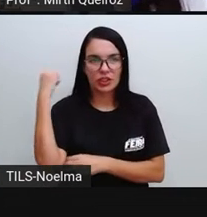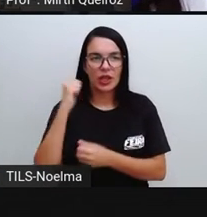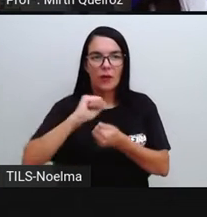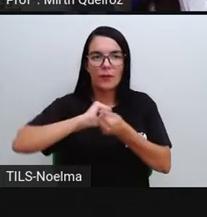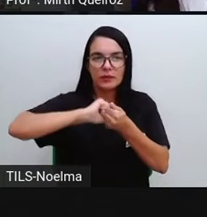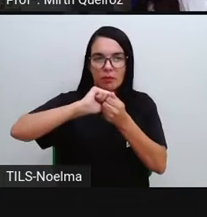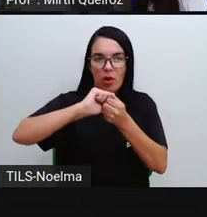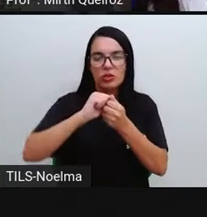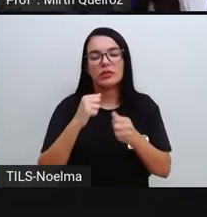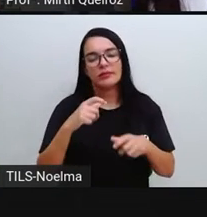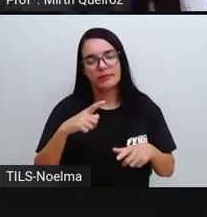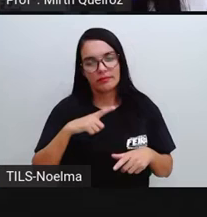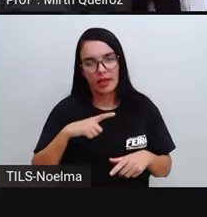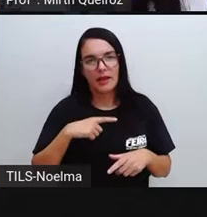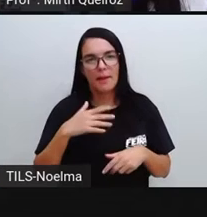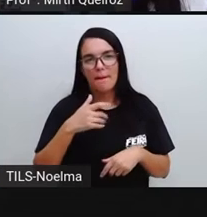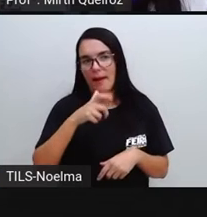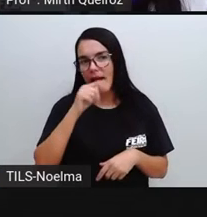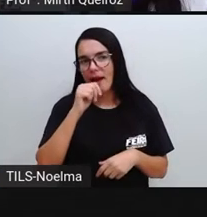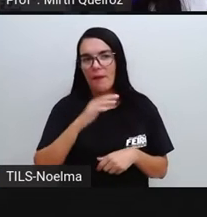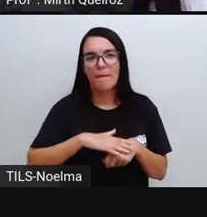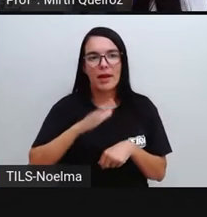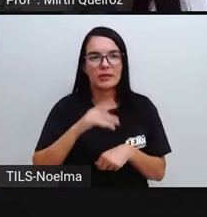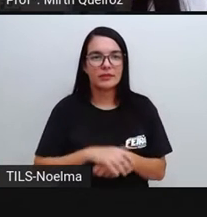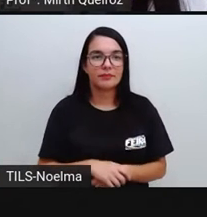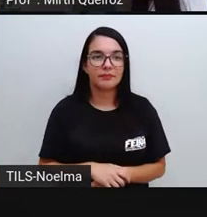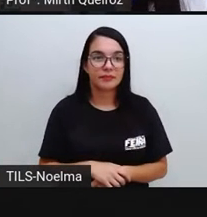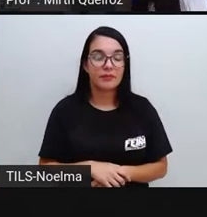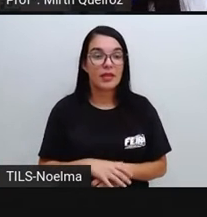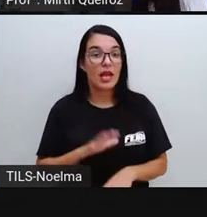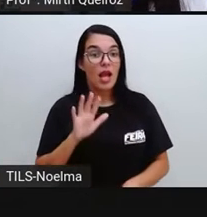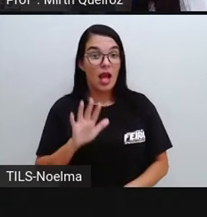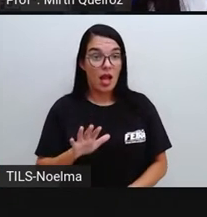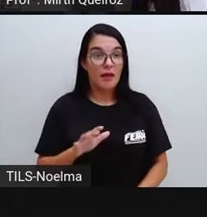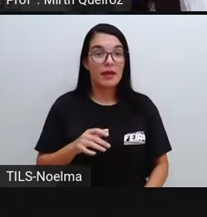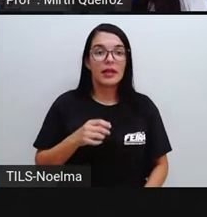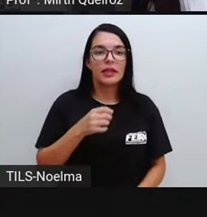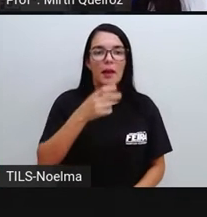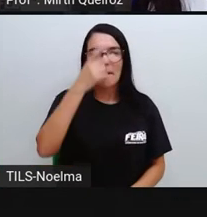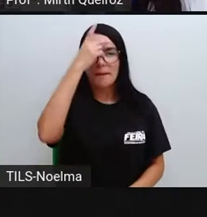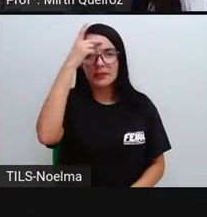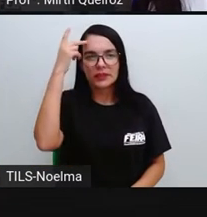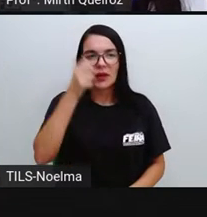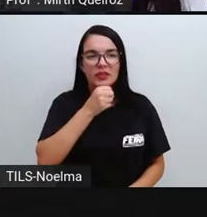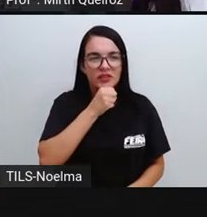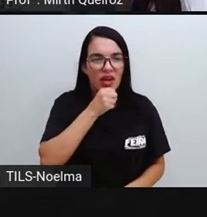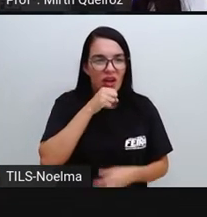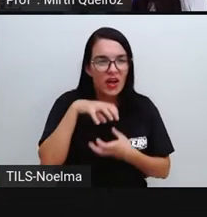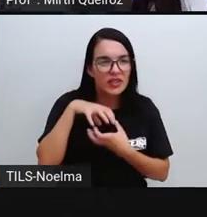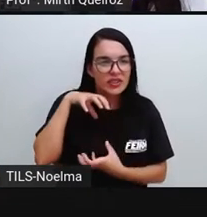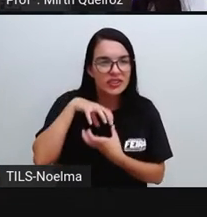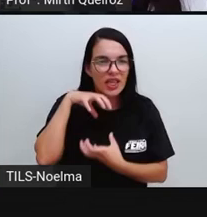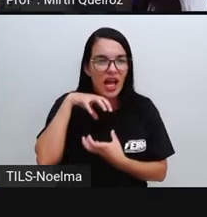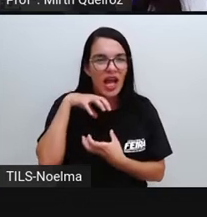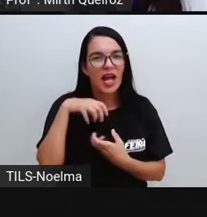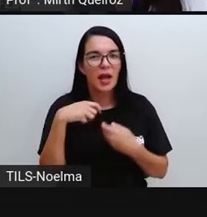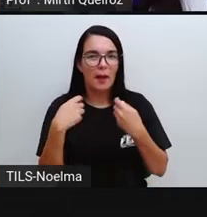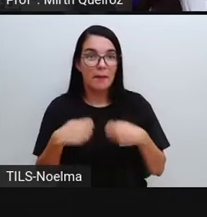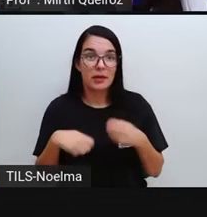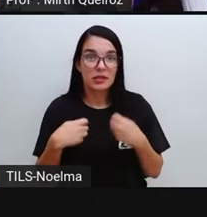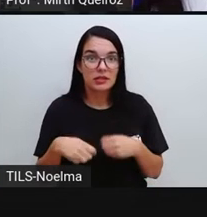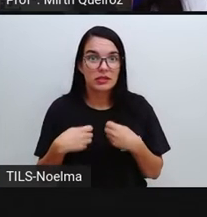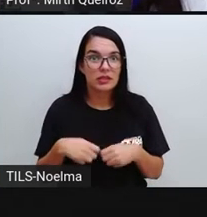transpirar Mais Já os idosos Os idosos Perdão Precisam Dar mais atenção A questão da